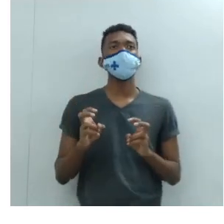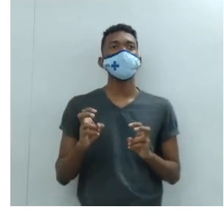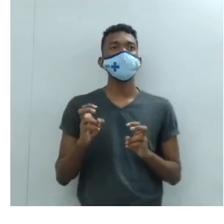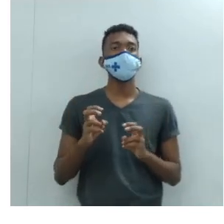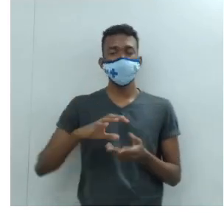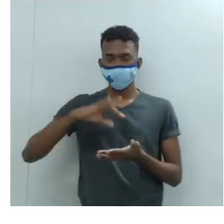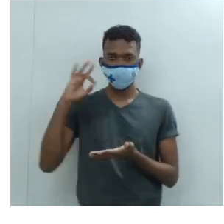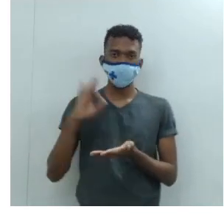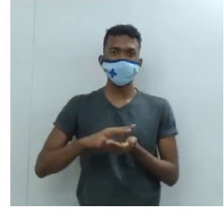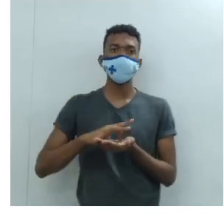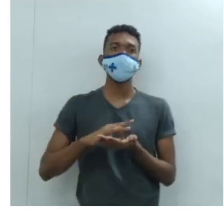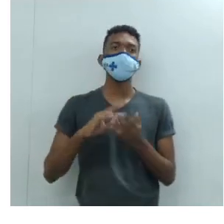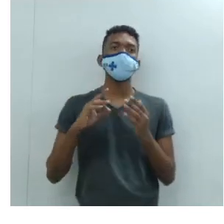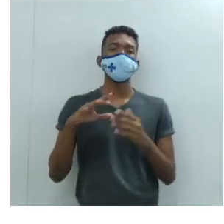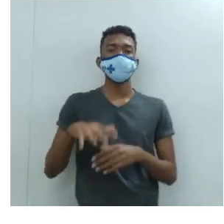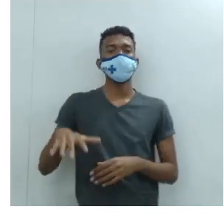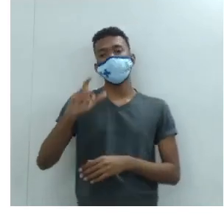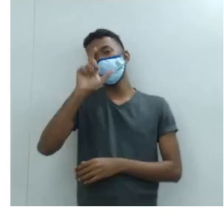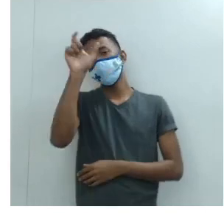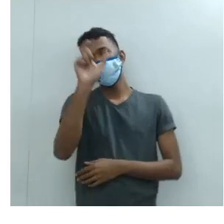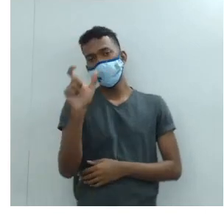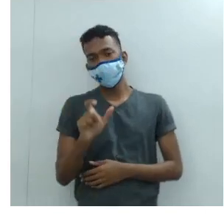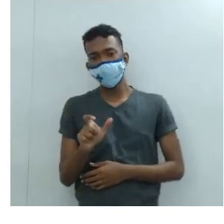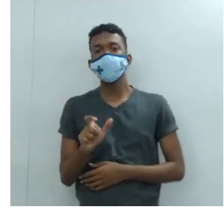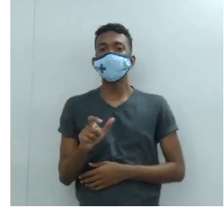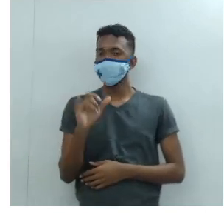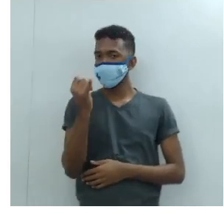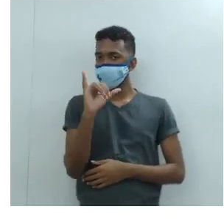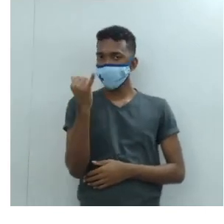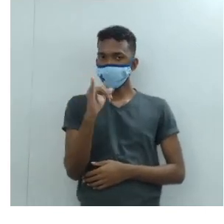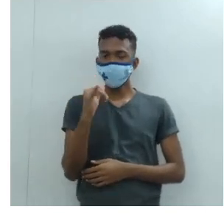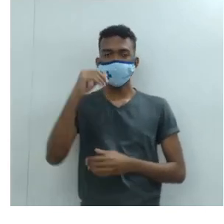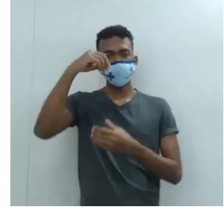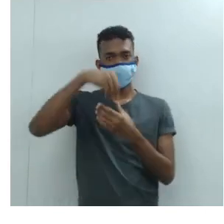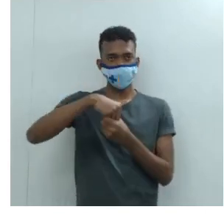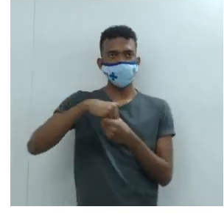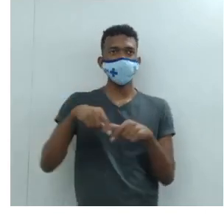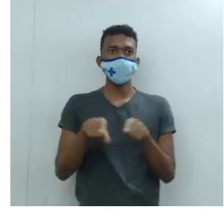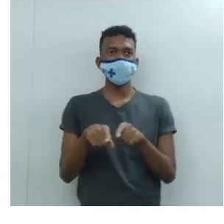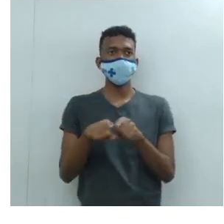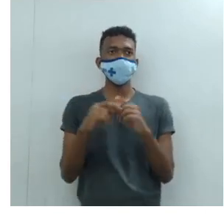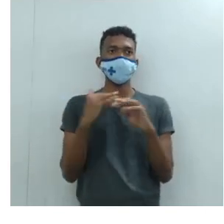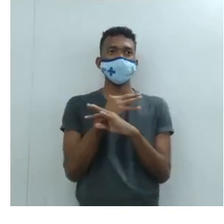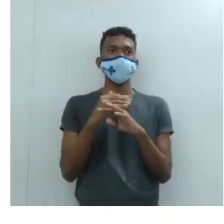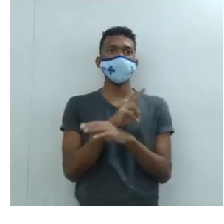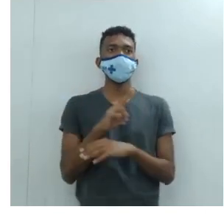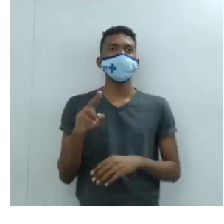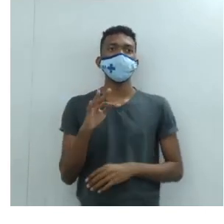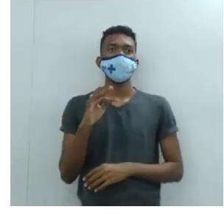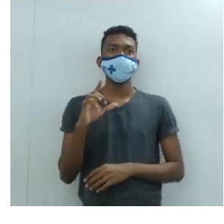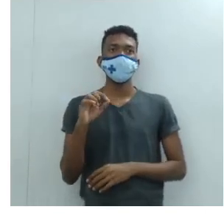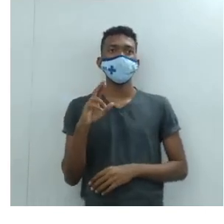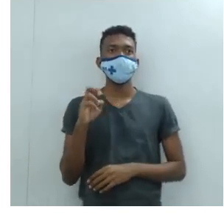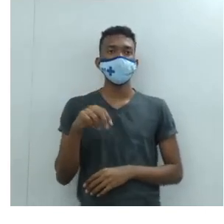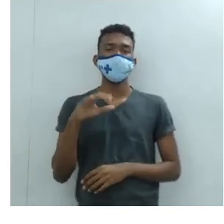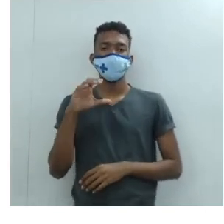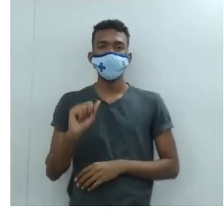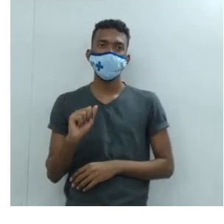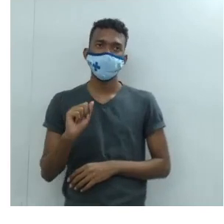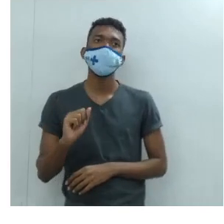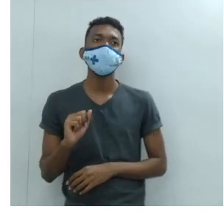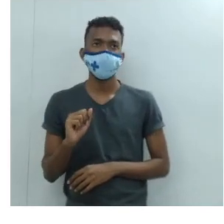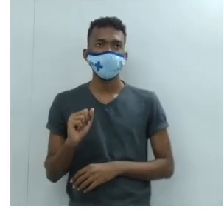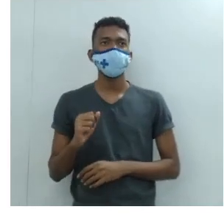predominantemente na Itália, mais especificamente na cidade de Florença, polo